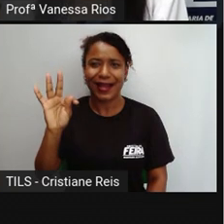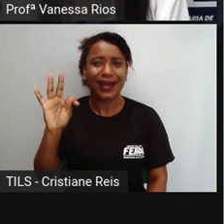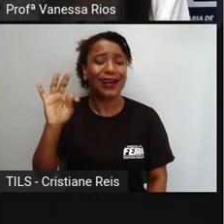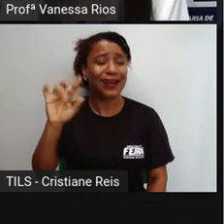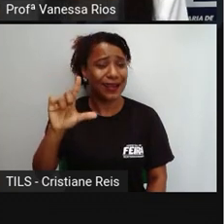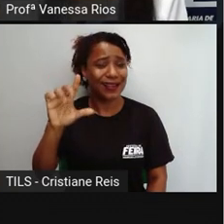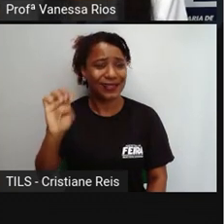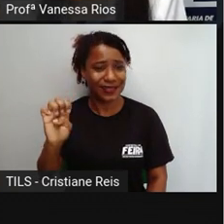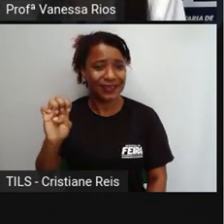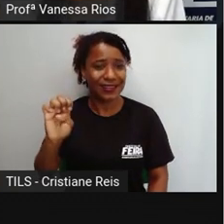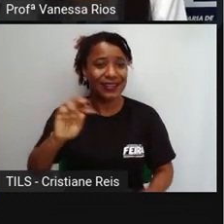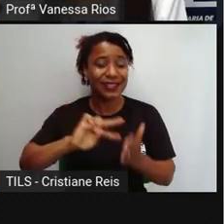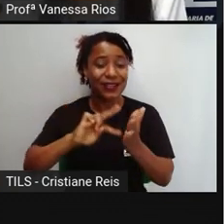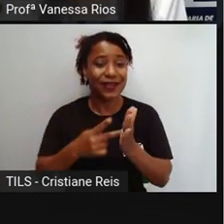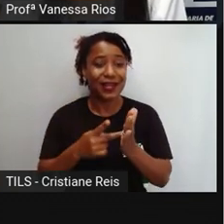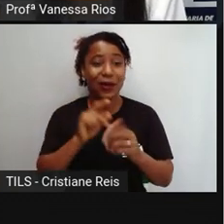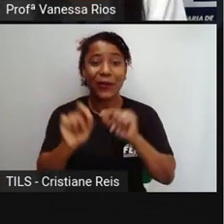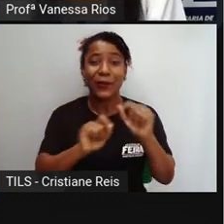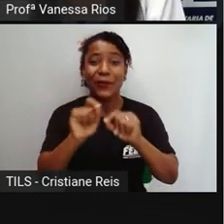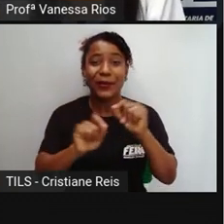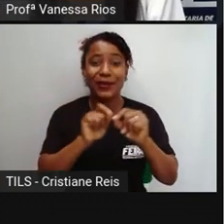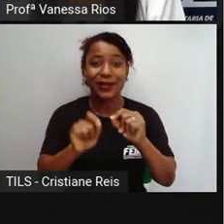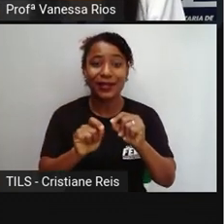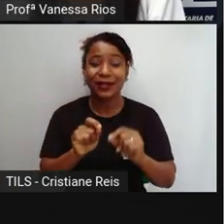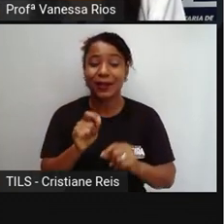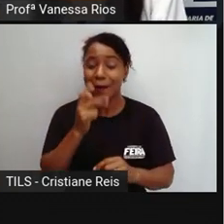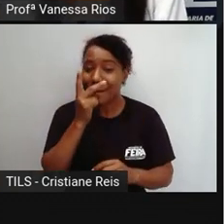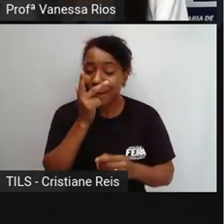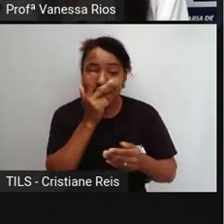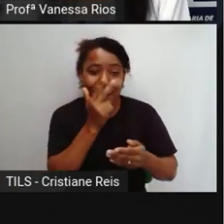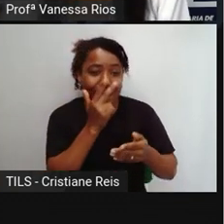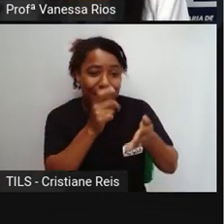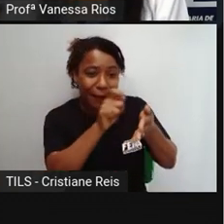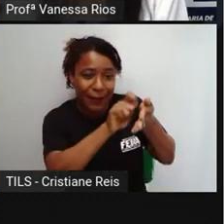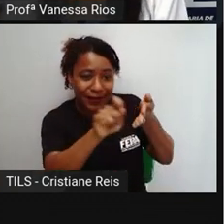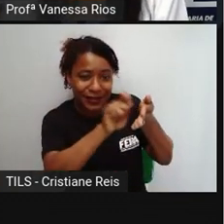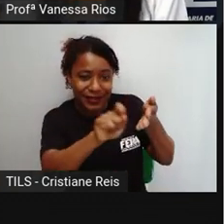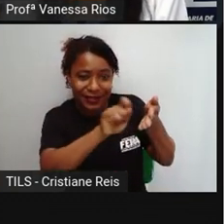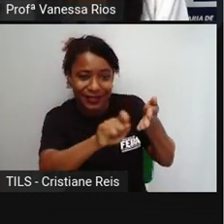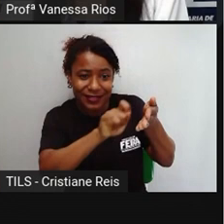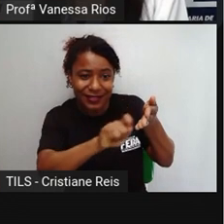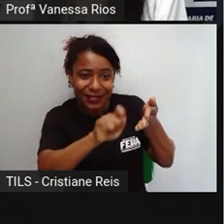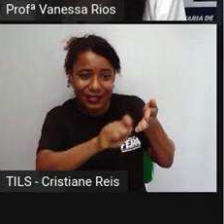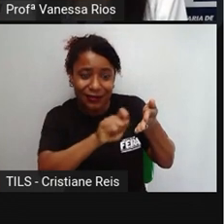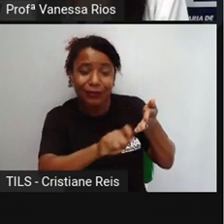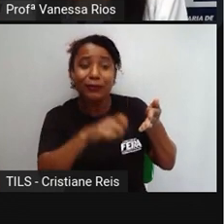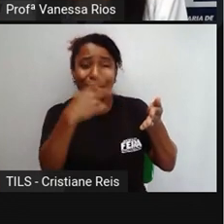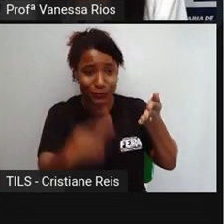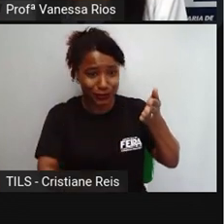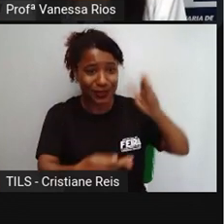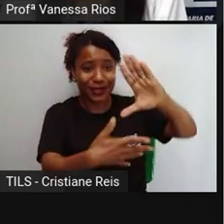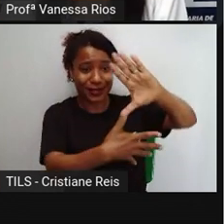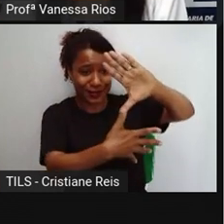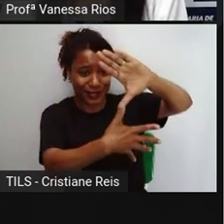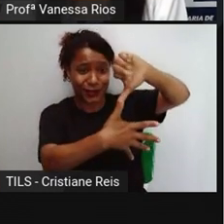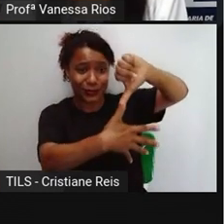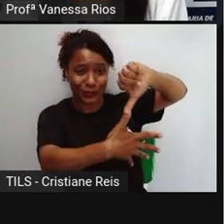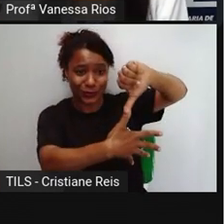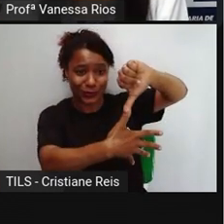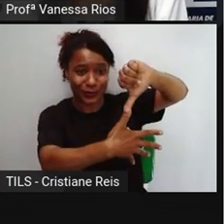né, está simbolizando um tipo de escrita existente aqui na América do Sul, né,